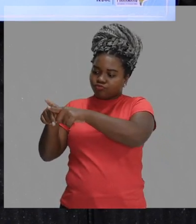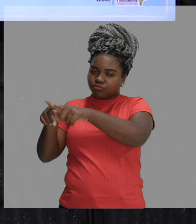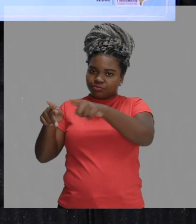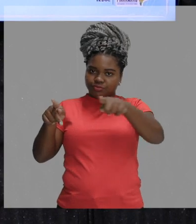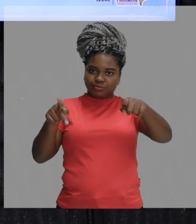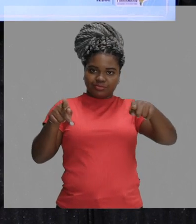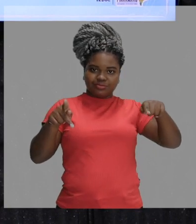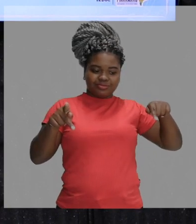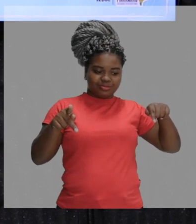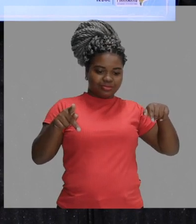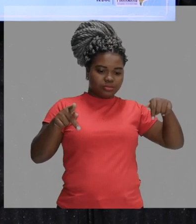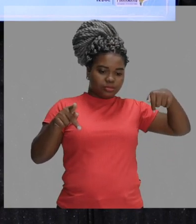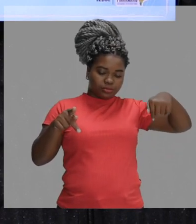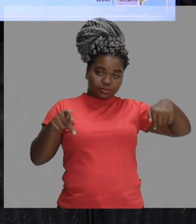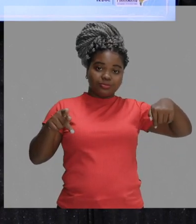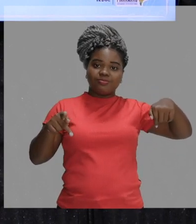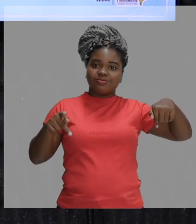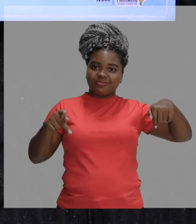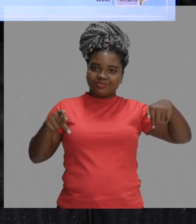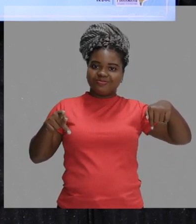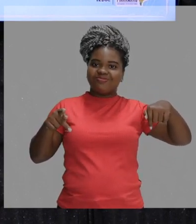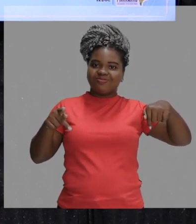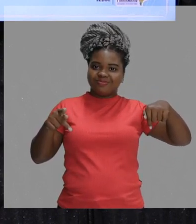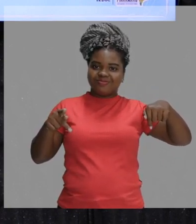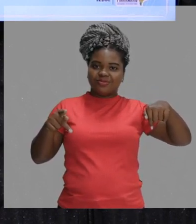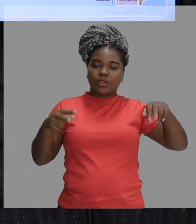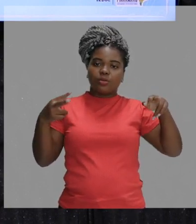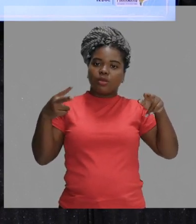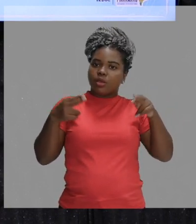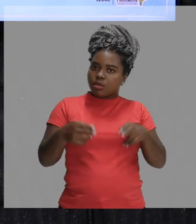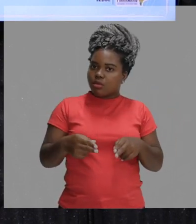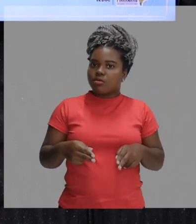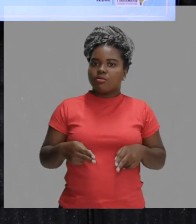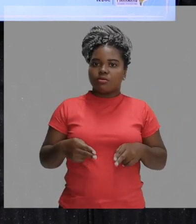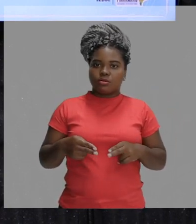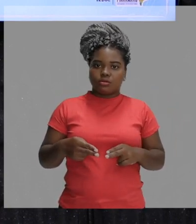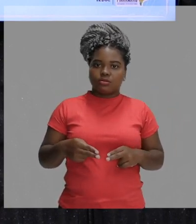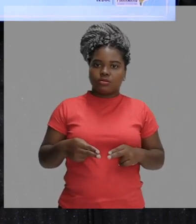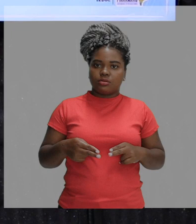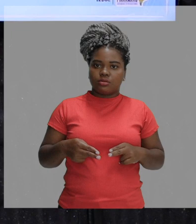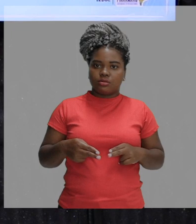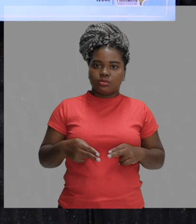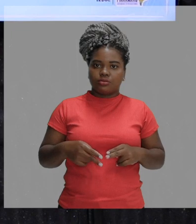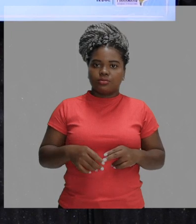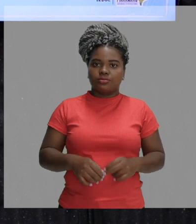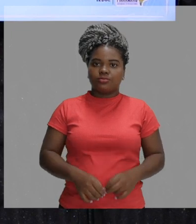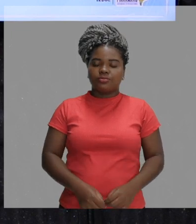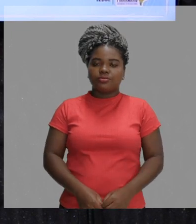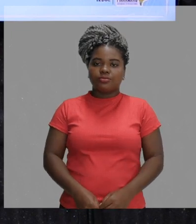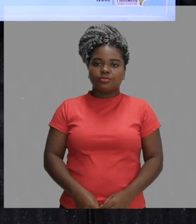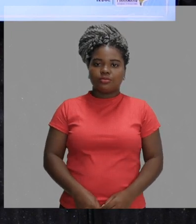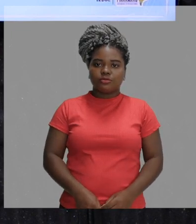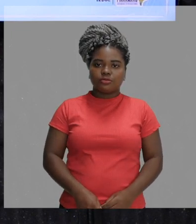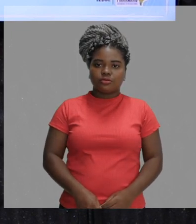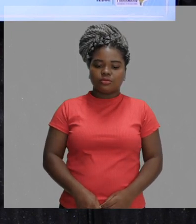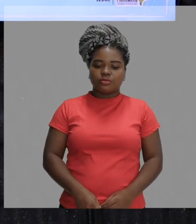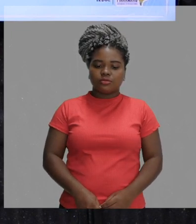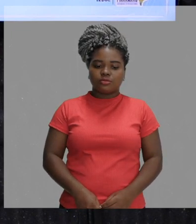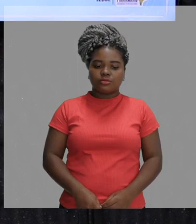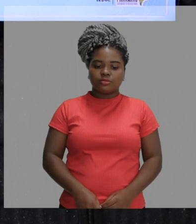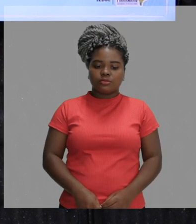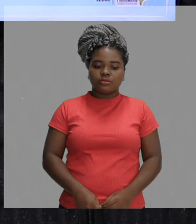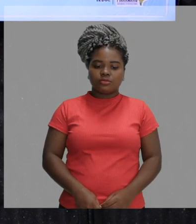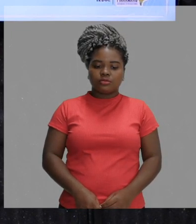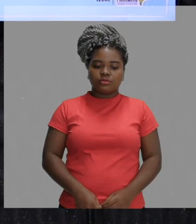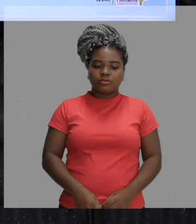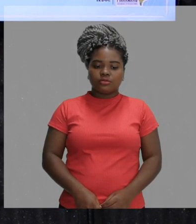mesmo sendo refletido pelos espelhos, ele chega aí no ponto Q. Ok?